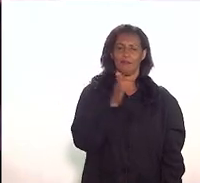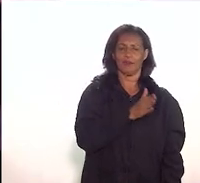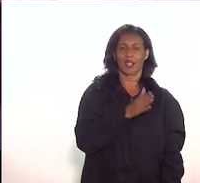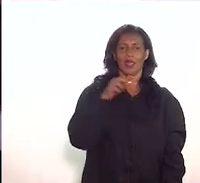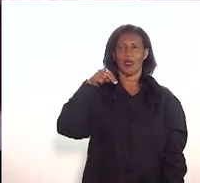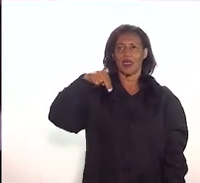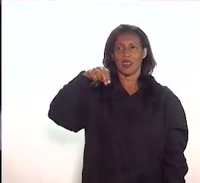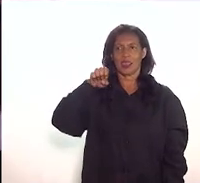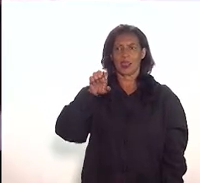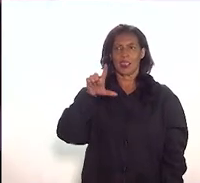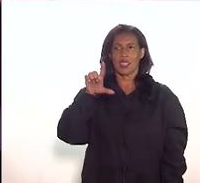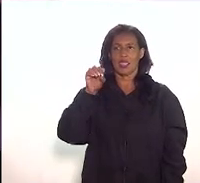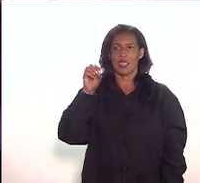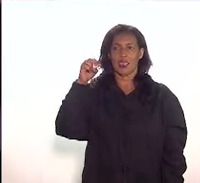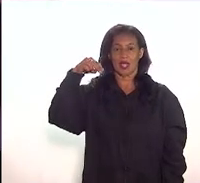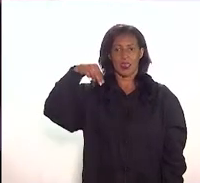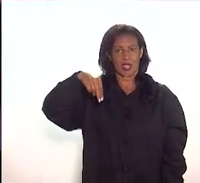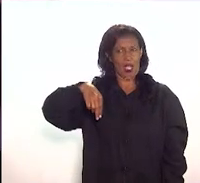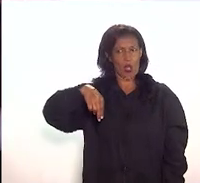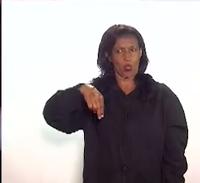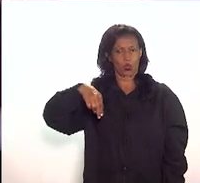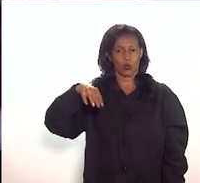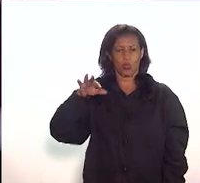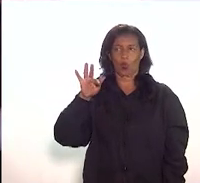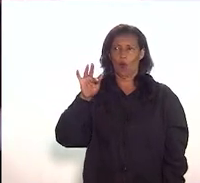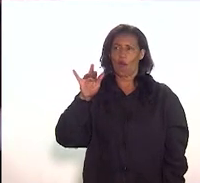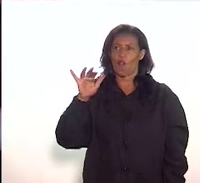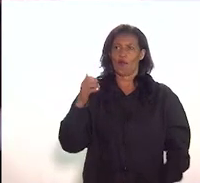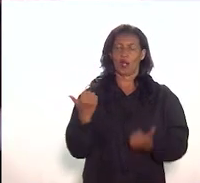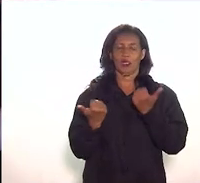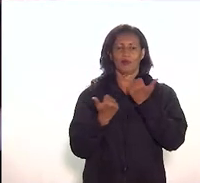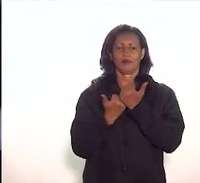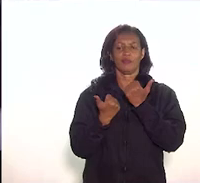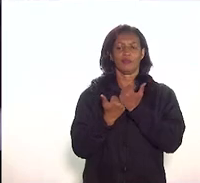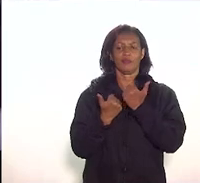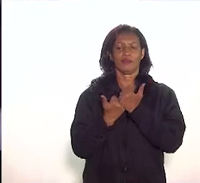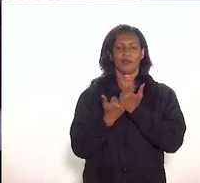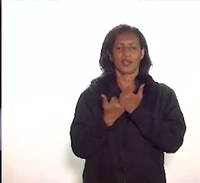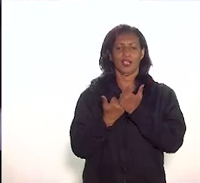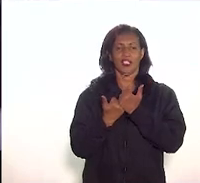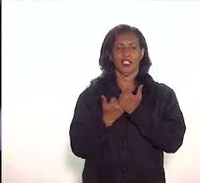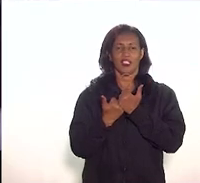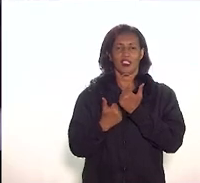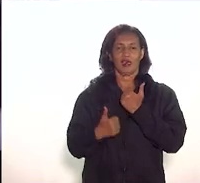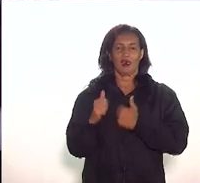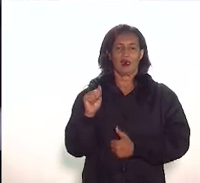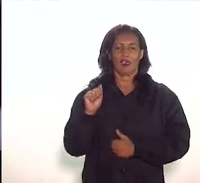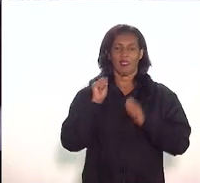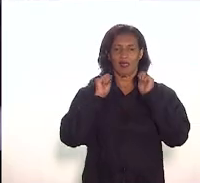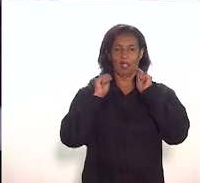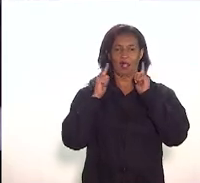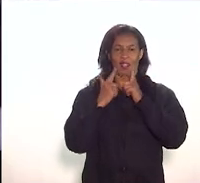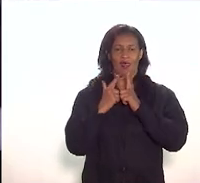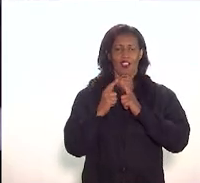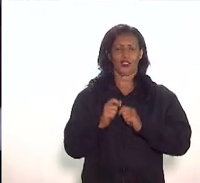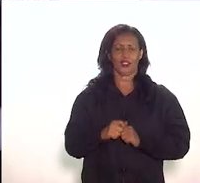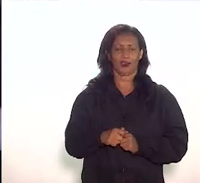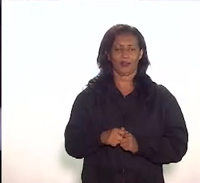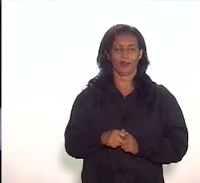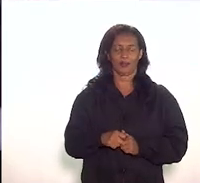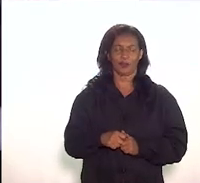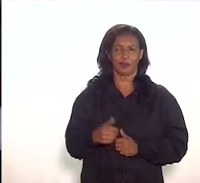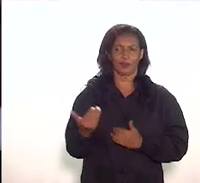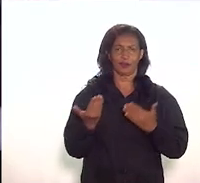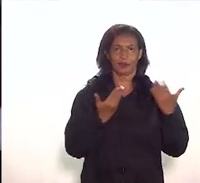Nelson Freitas que é subdiretor de cultura da Alerte suas considerações palavra com você Nelson